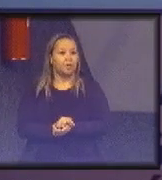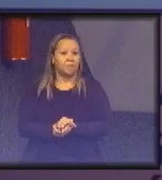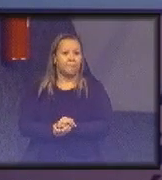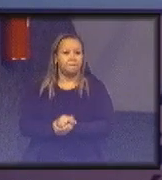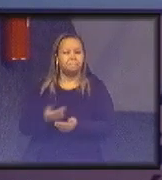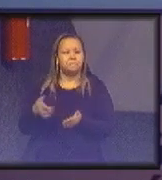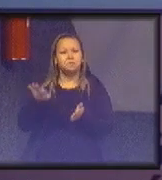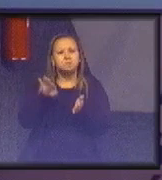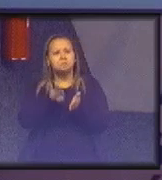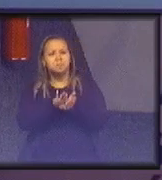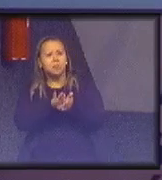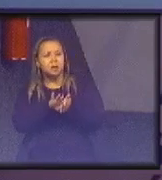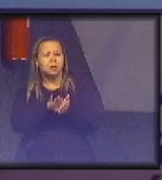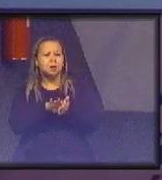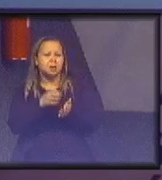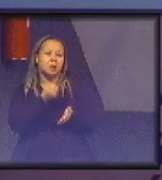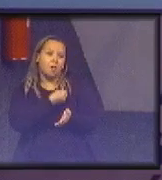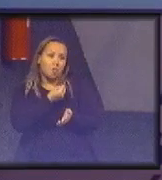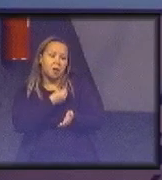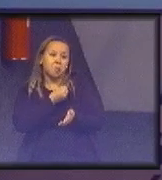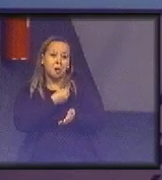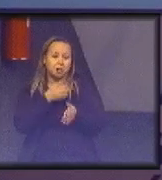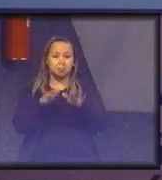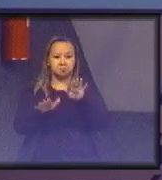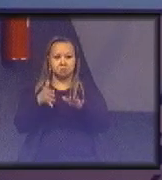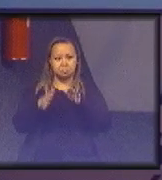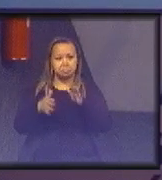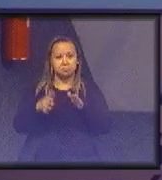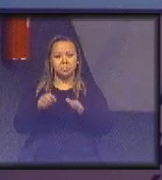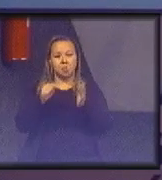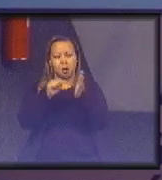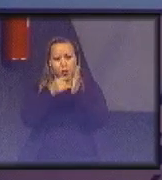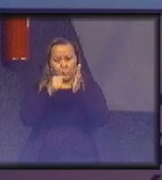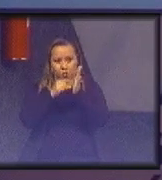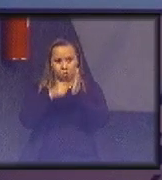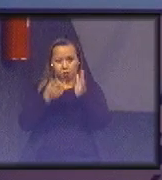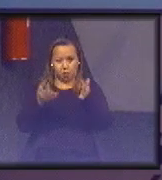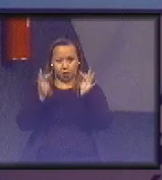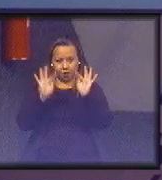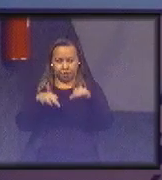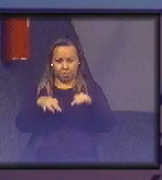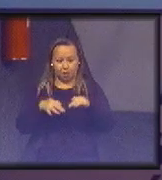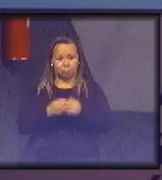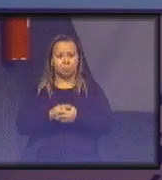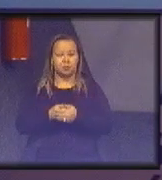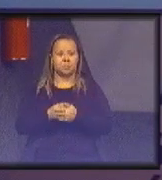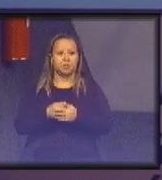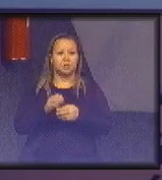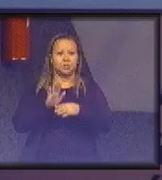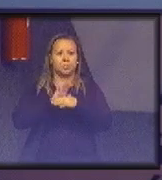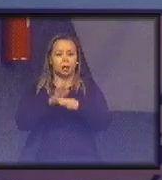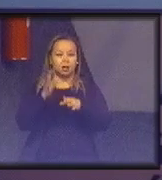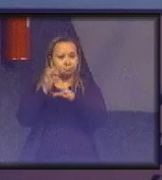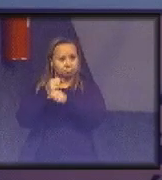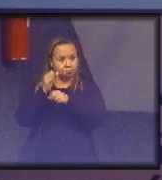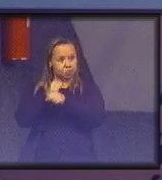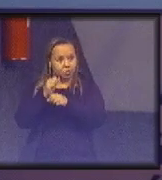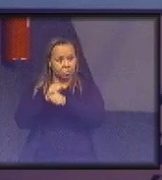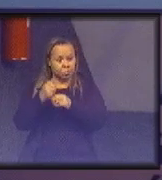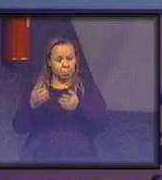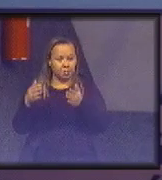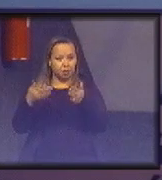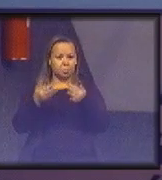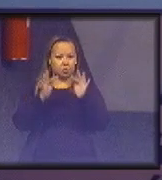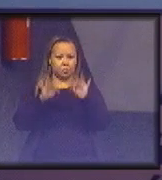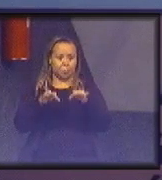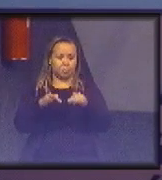chegar a uma nota ponderada, uma pontuação final que contempla o resultado de vários indicadores individuais. Por quê? Porque é